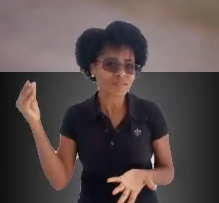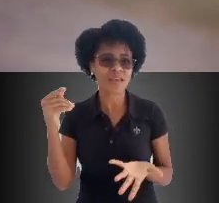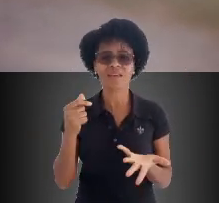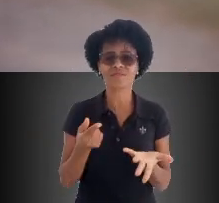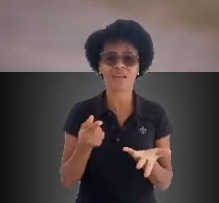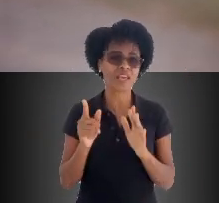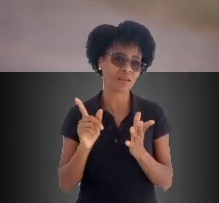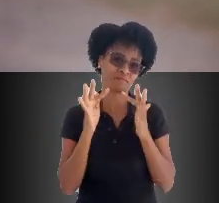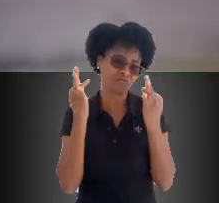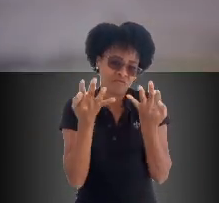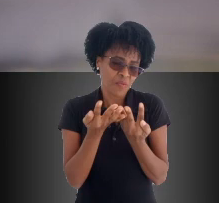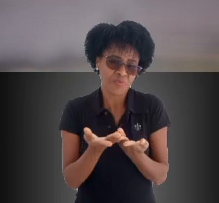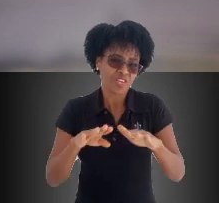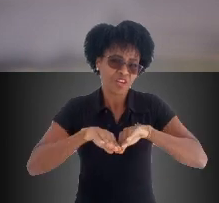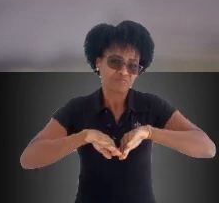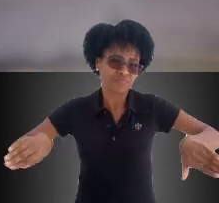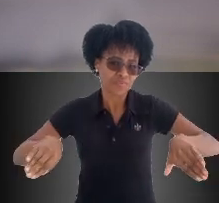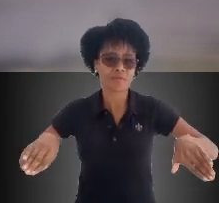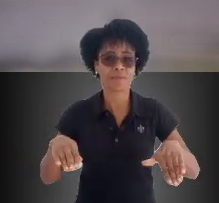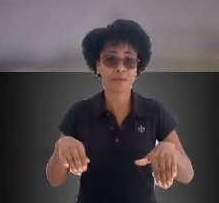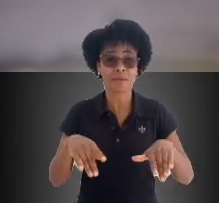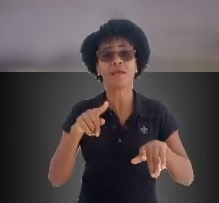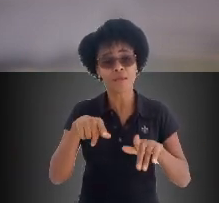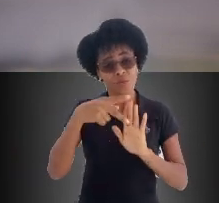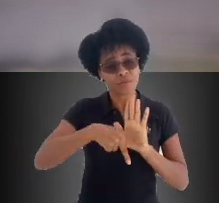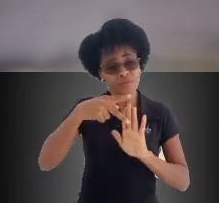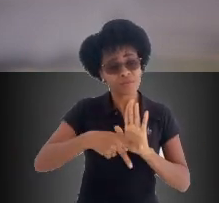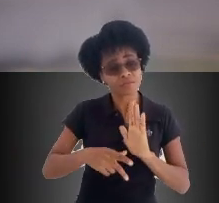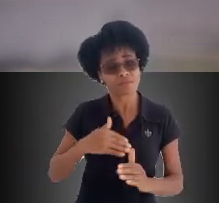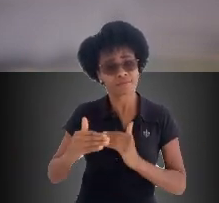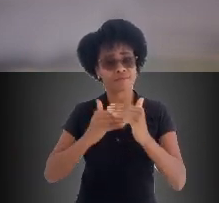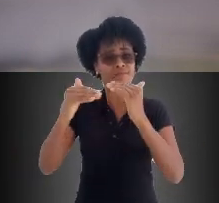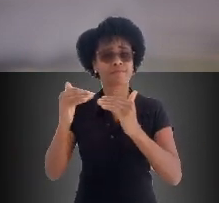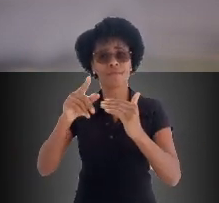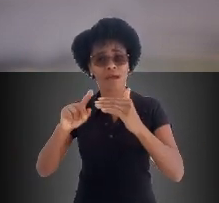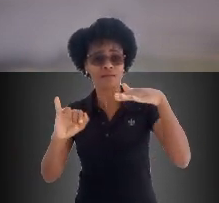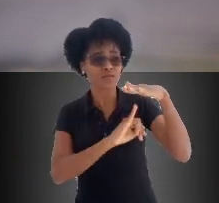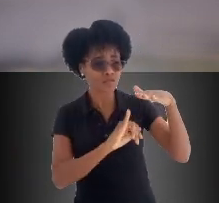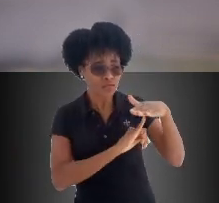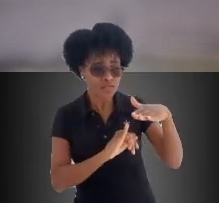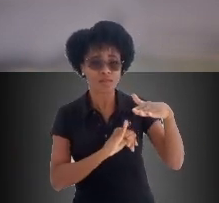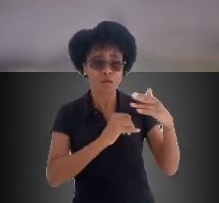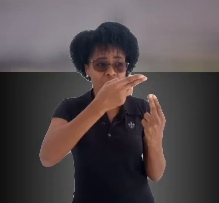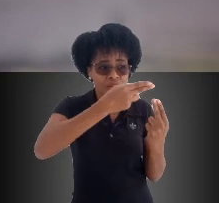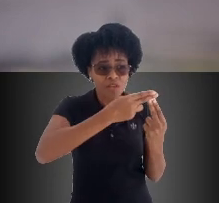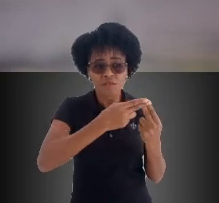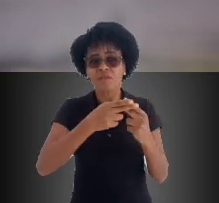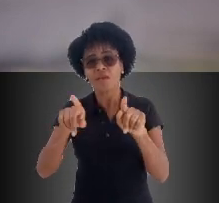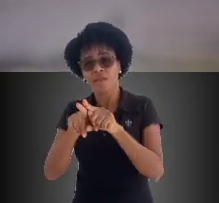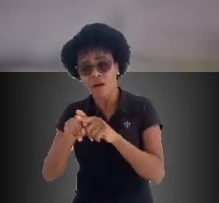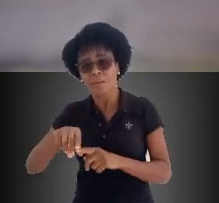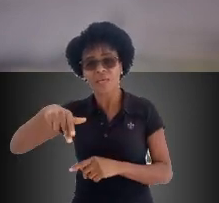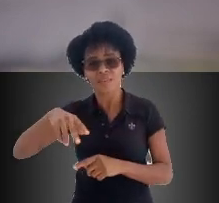com laços familiares rompidos. O projeto foi desenvolvido tanto com a instituição IFE, Casa Ama, quanto